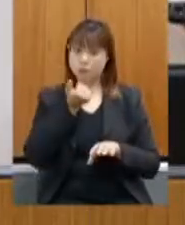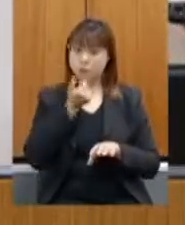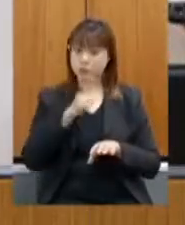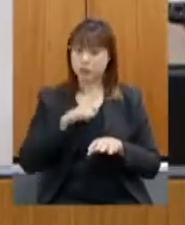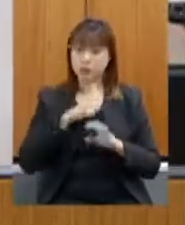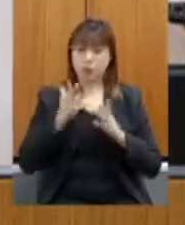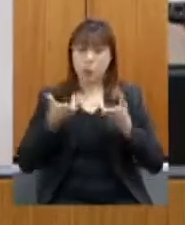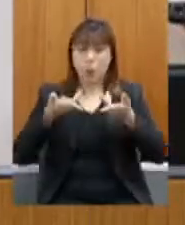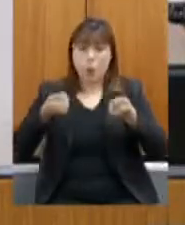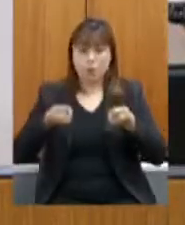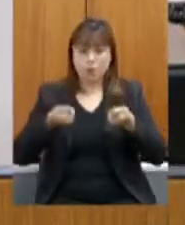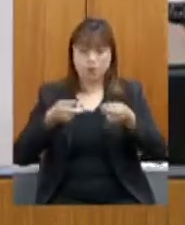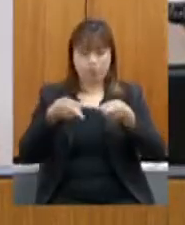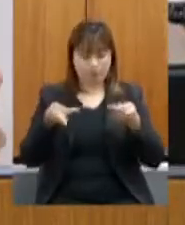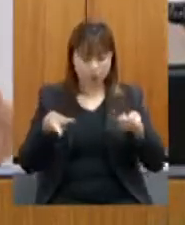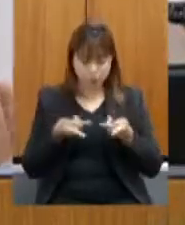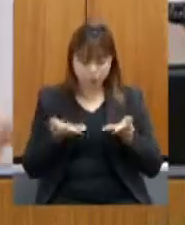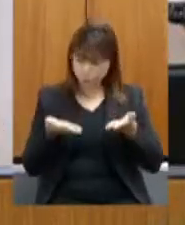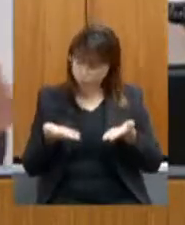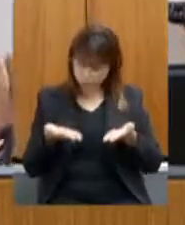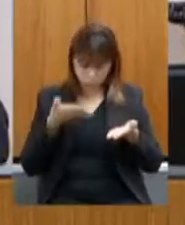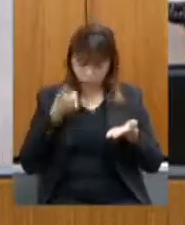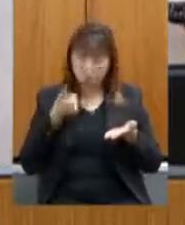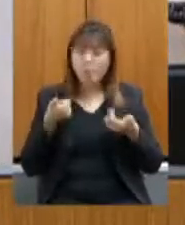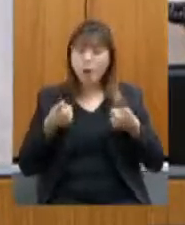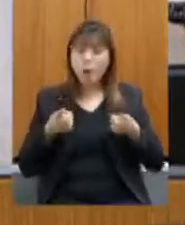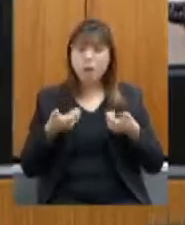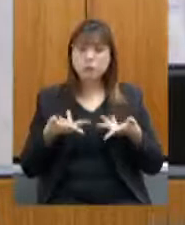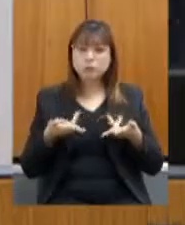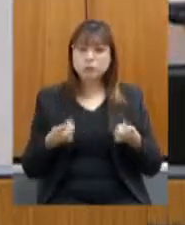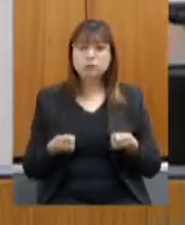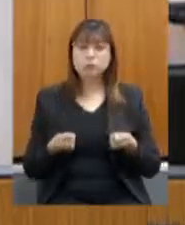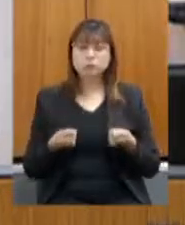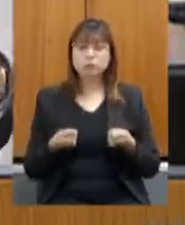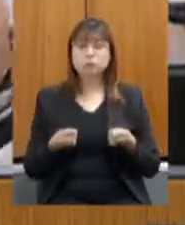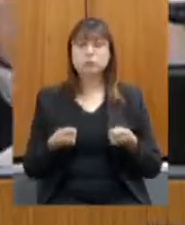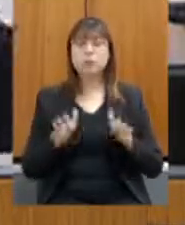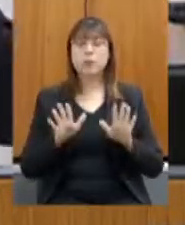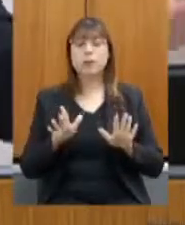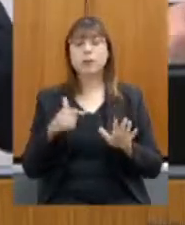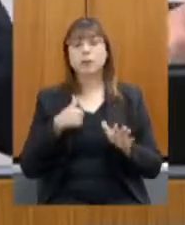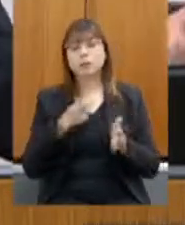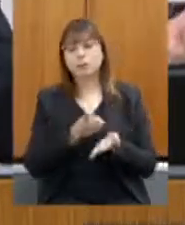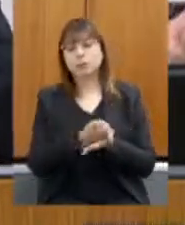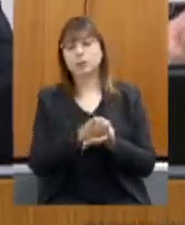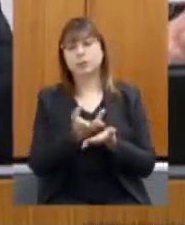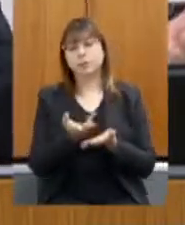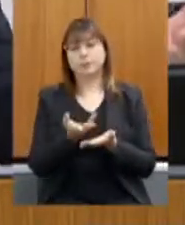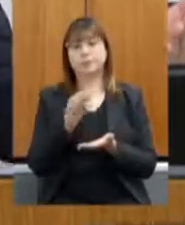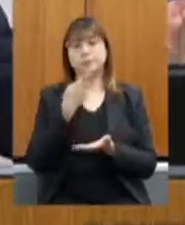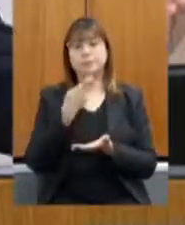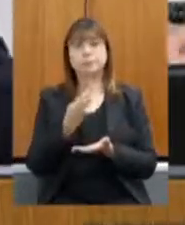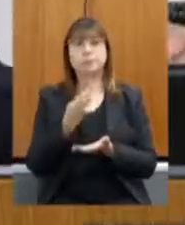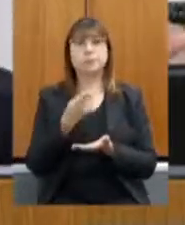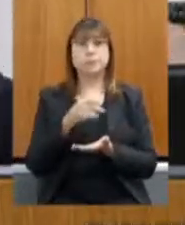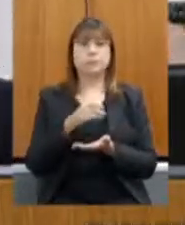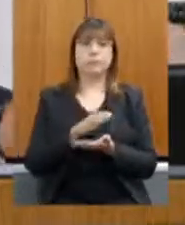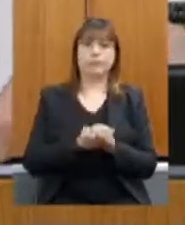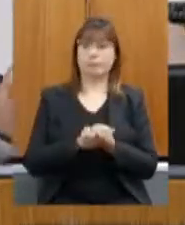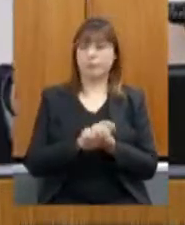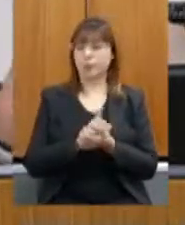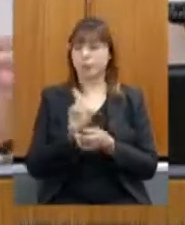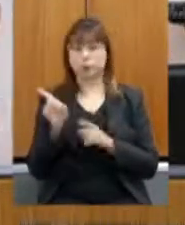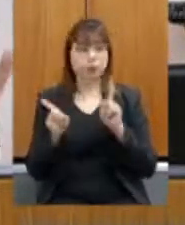no prato. E eu, às vezes, com alguma interpelação, tanto num ente quanto no outro,